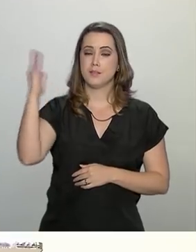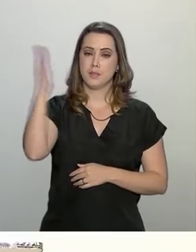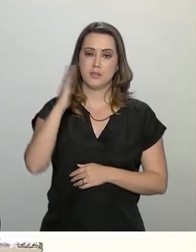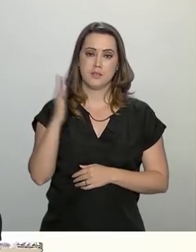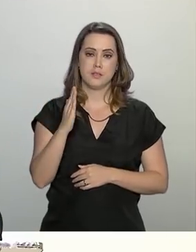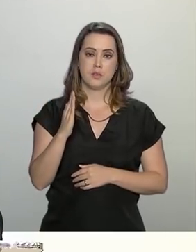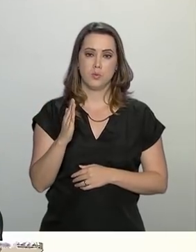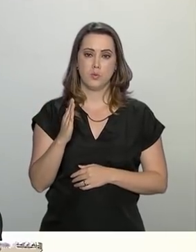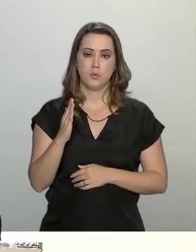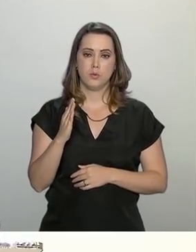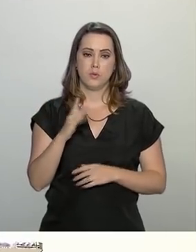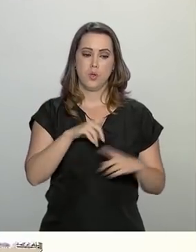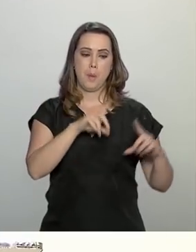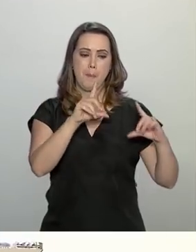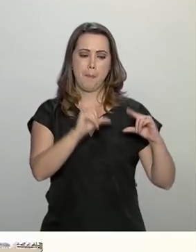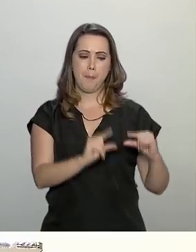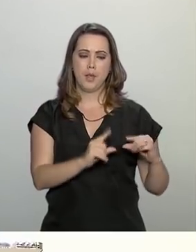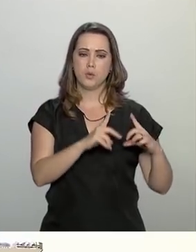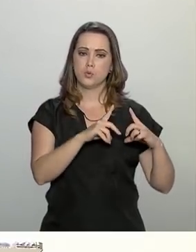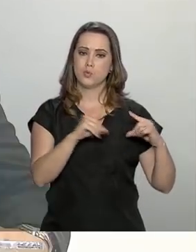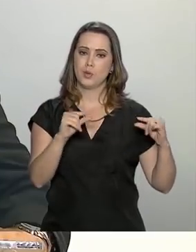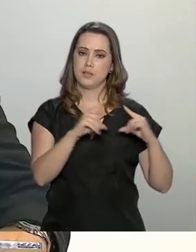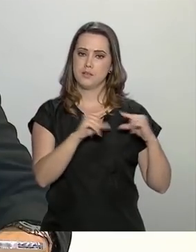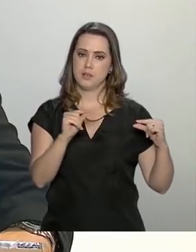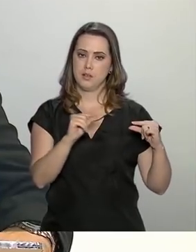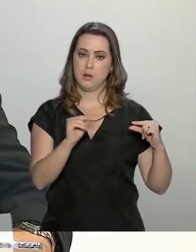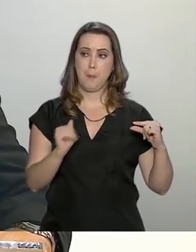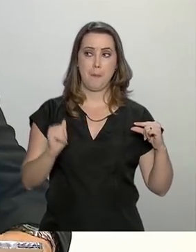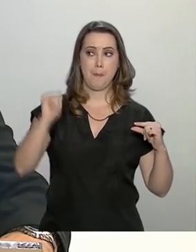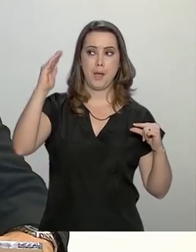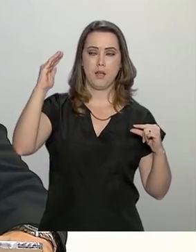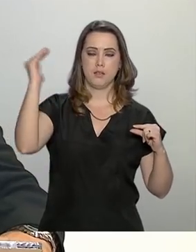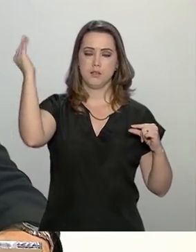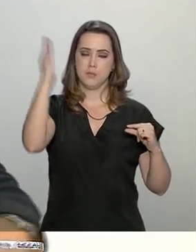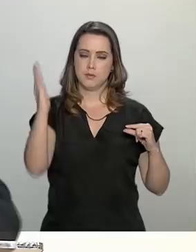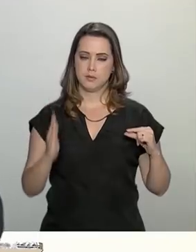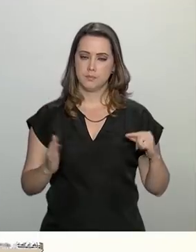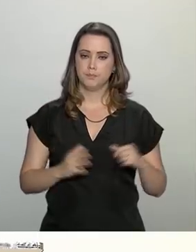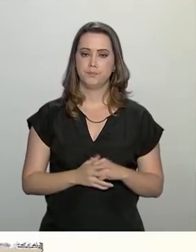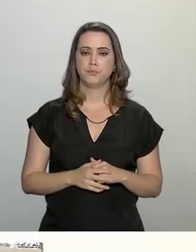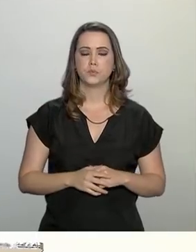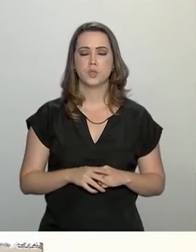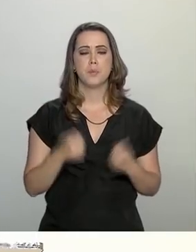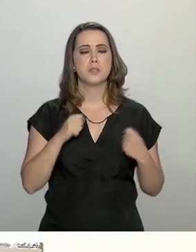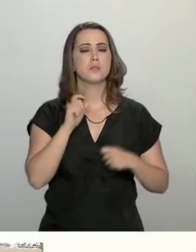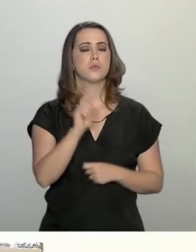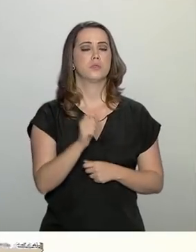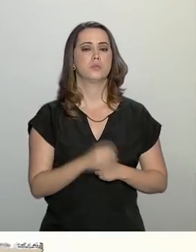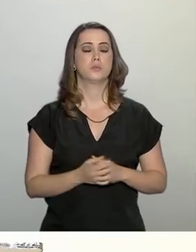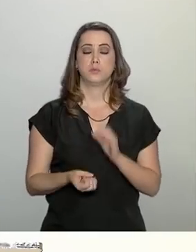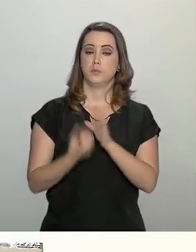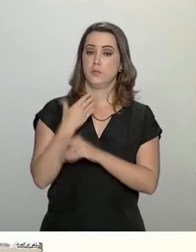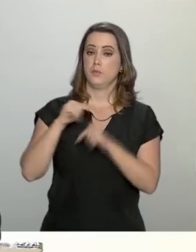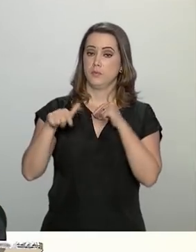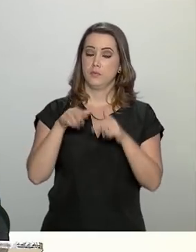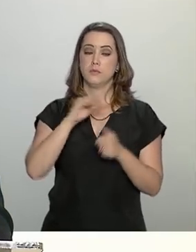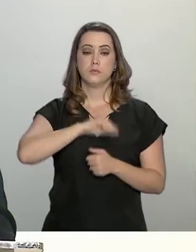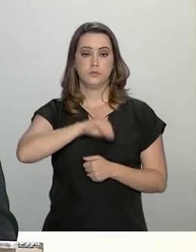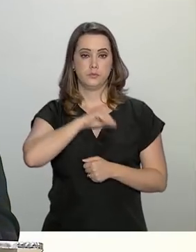menos Brasília. Passos para isso, geração de emprego e renda,